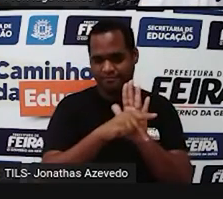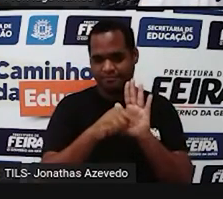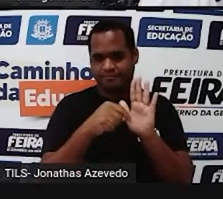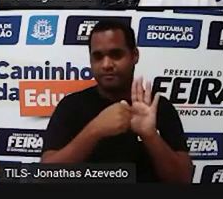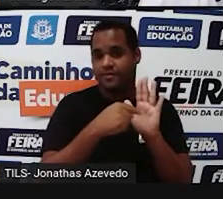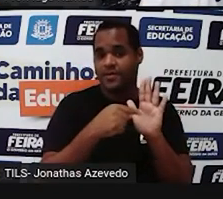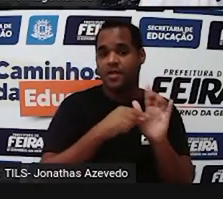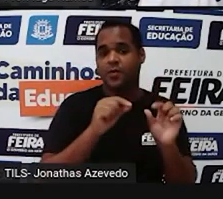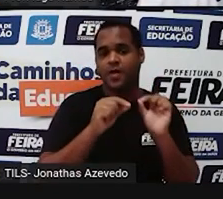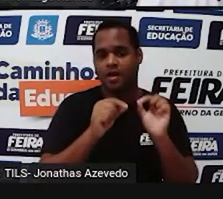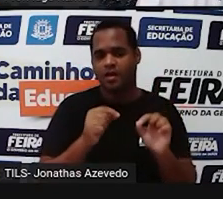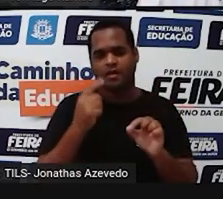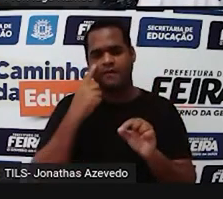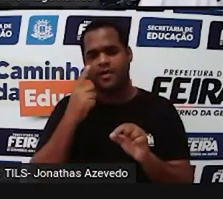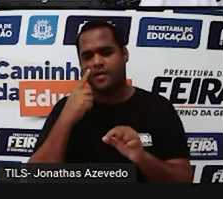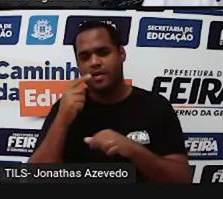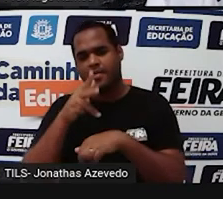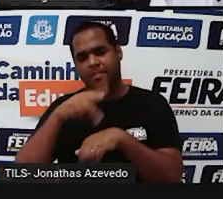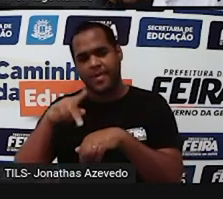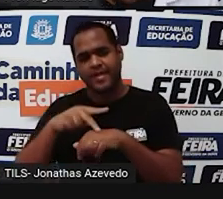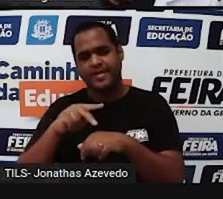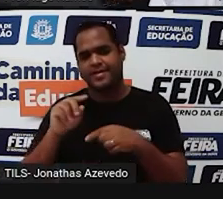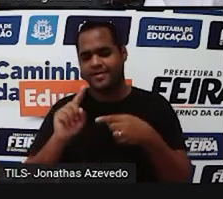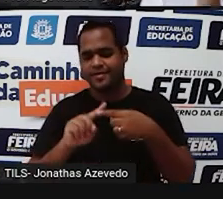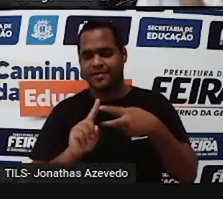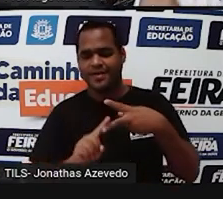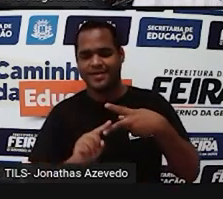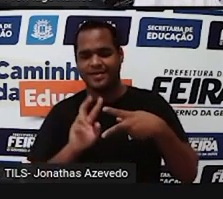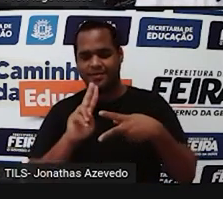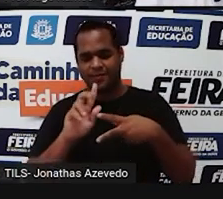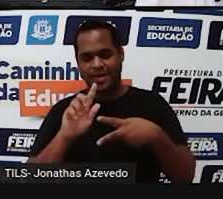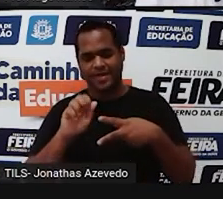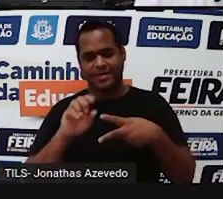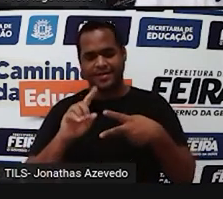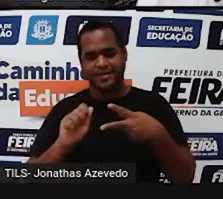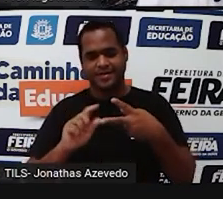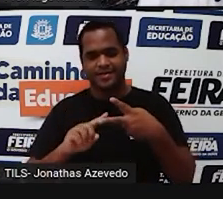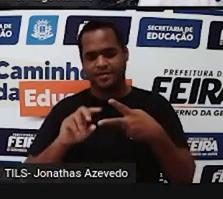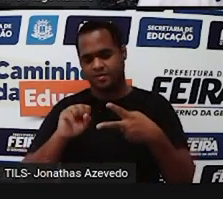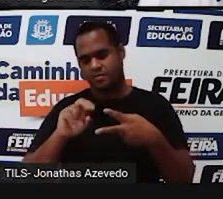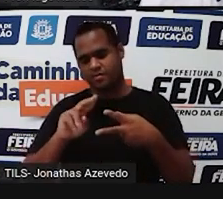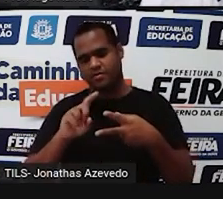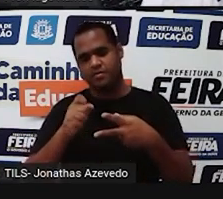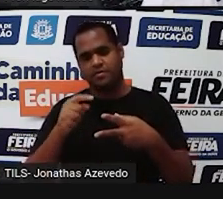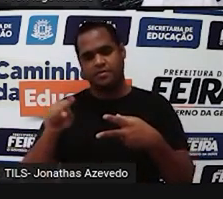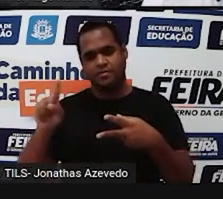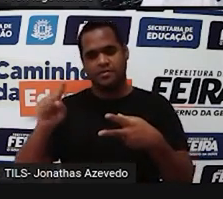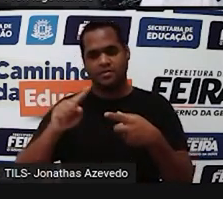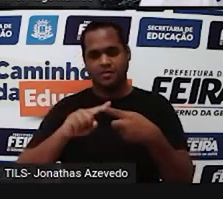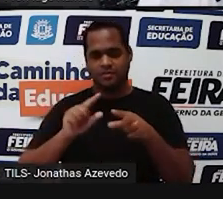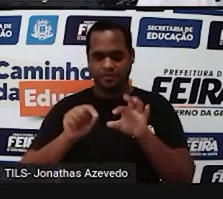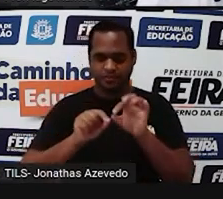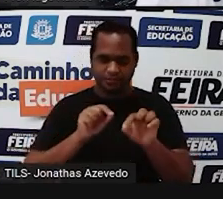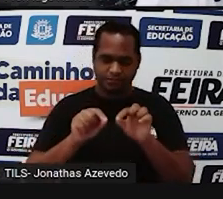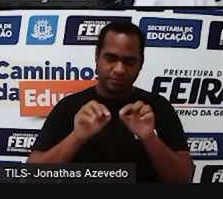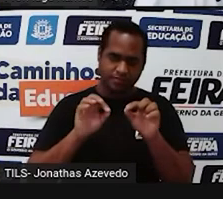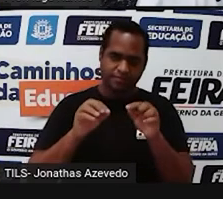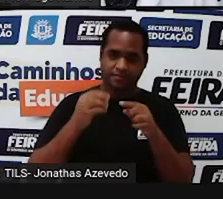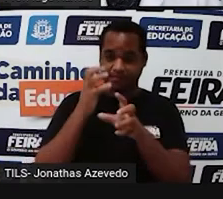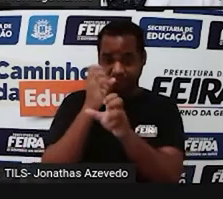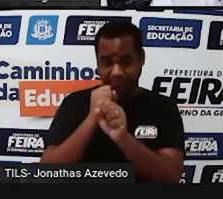Eu vou pegar ali os países de Uganda e Sudão e o que é que eu vou fazer? Eu vou calcular